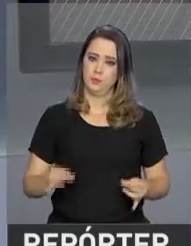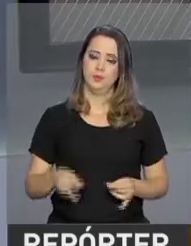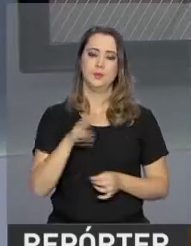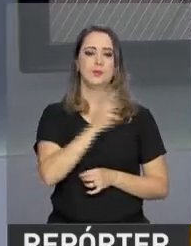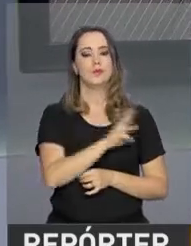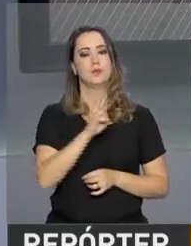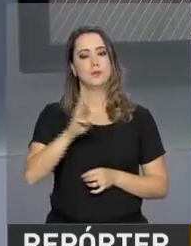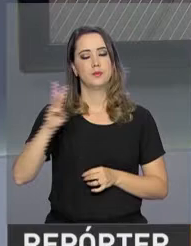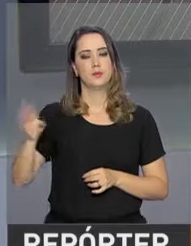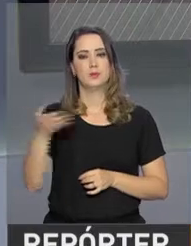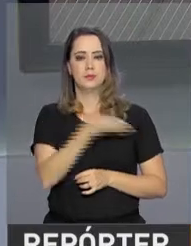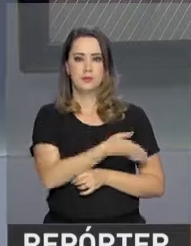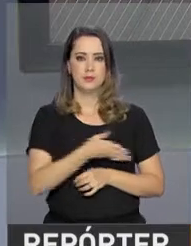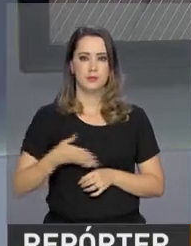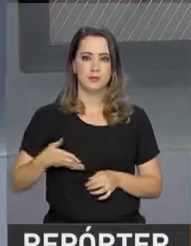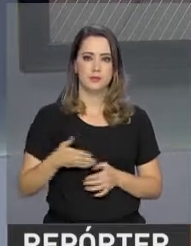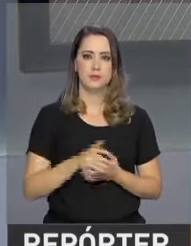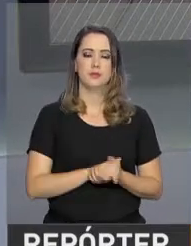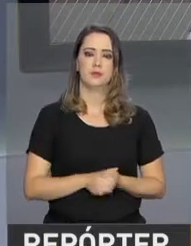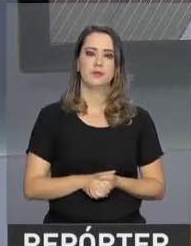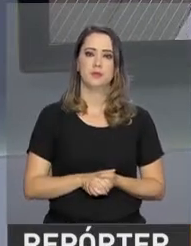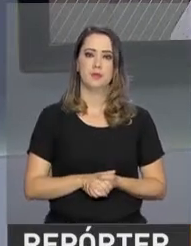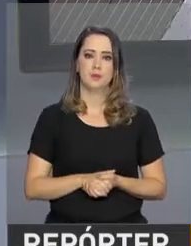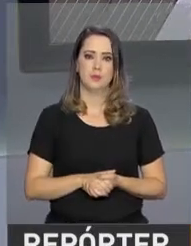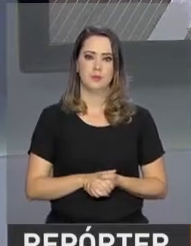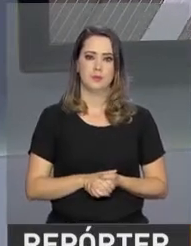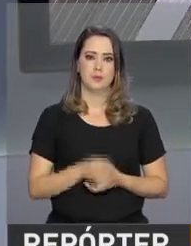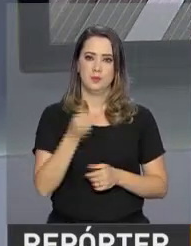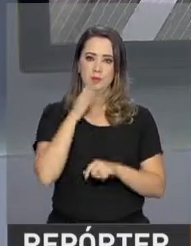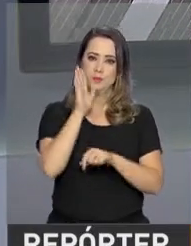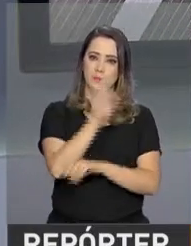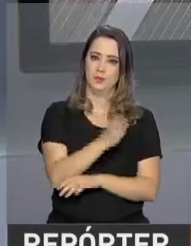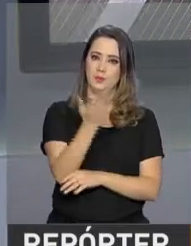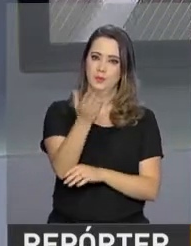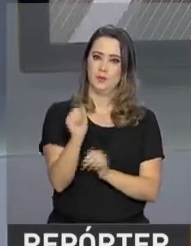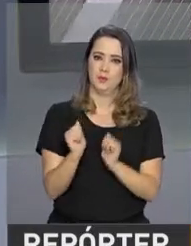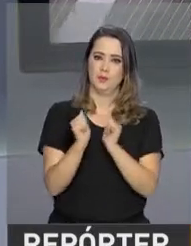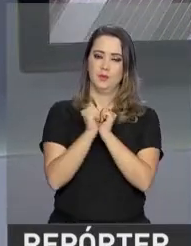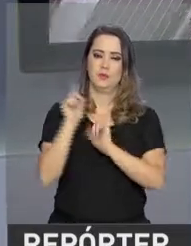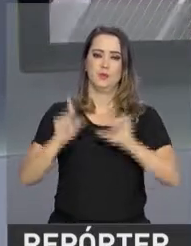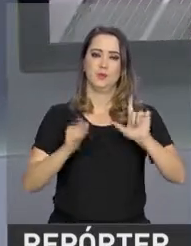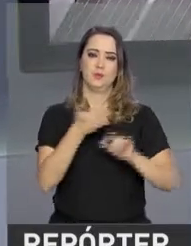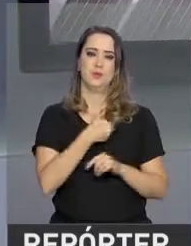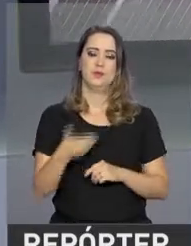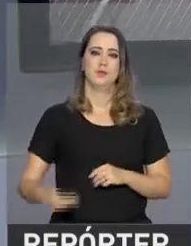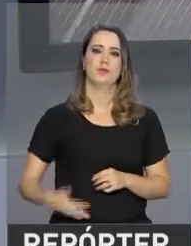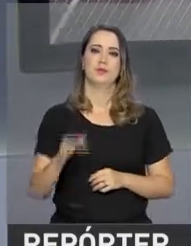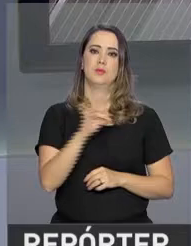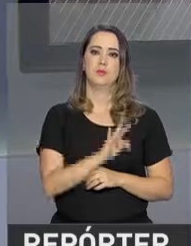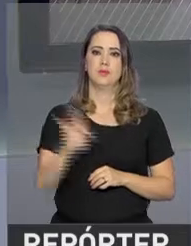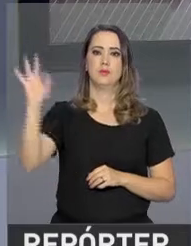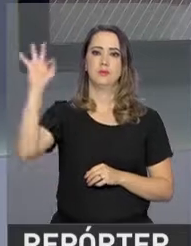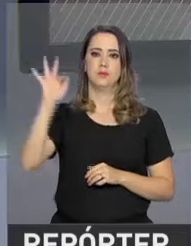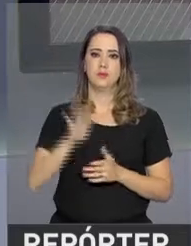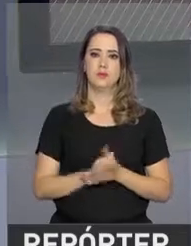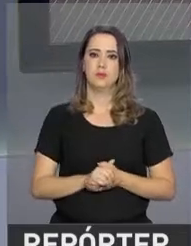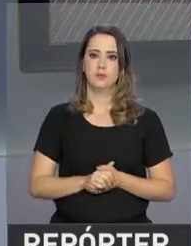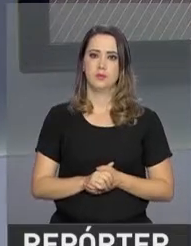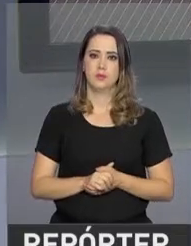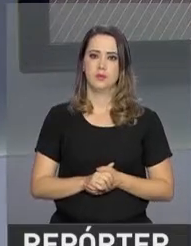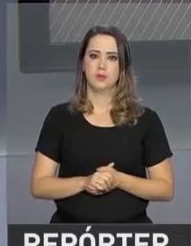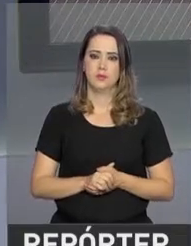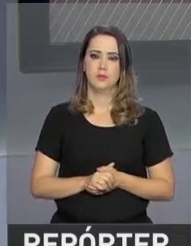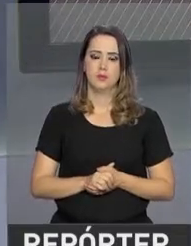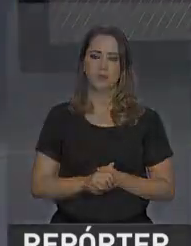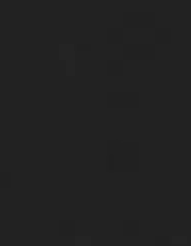toda a nossa programação também está na página da NBR na internet. Uma boa tarde para você e continue com a gente aqui na NBR, a TV do Governo